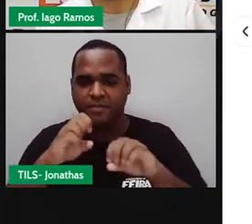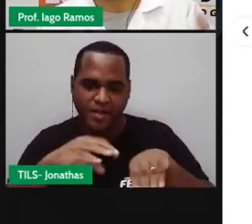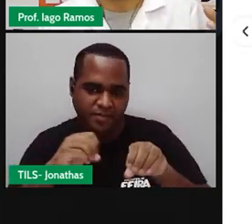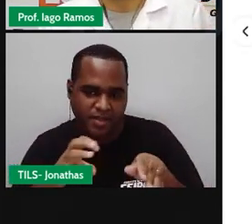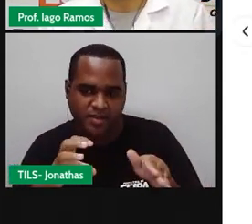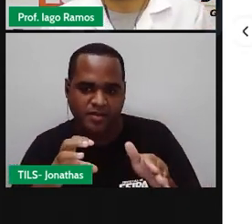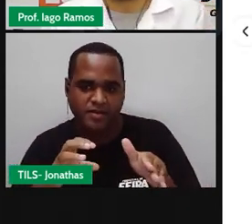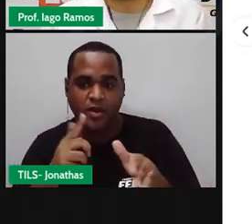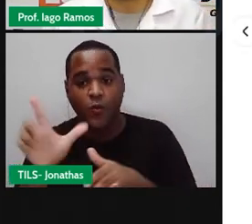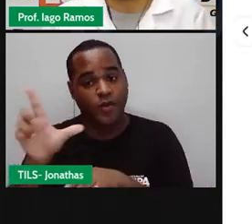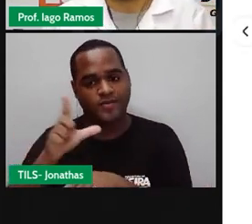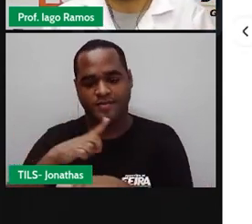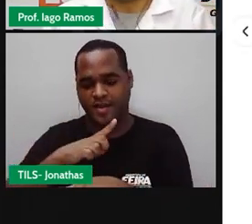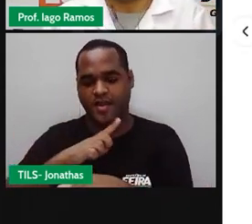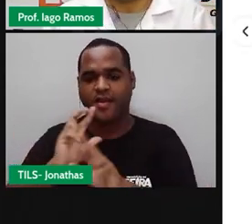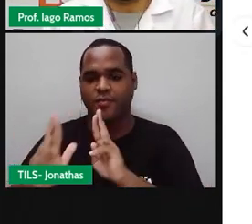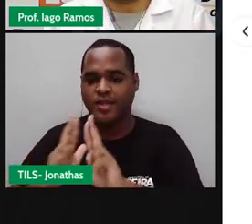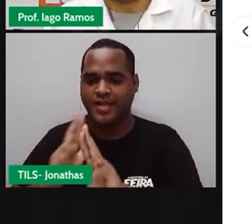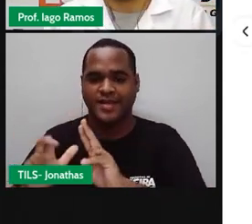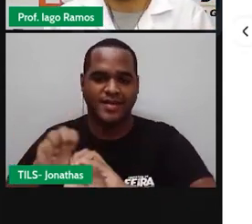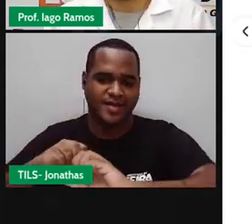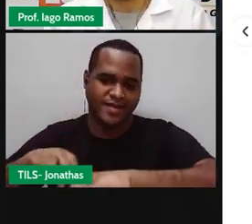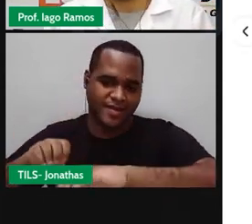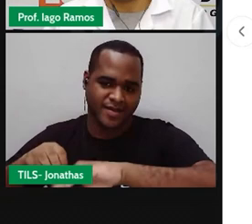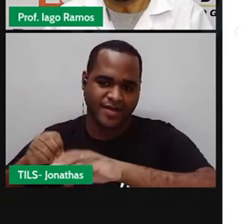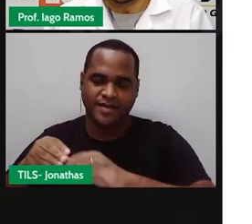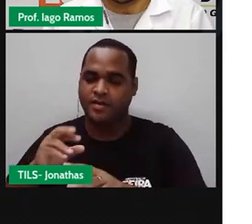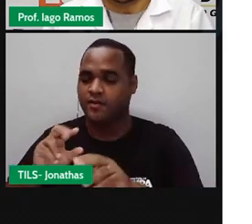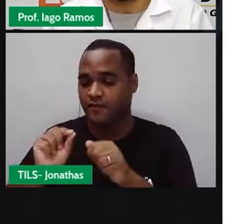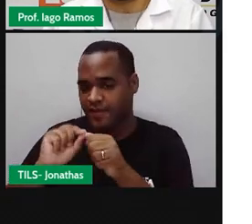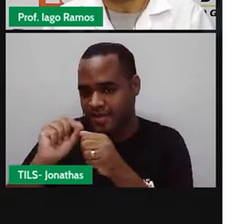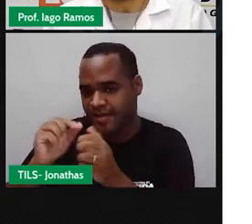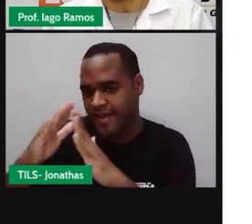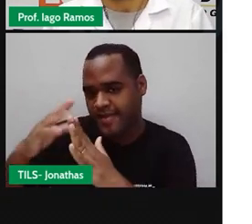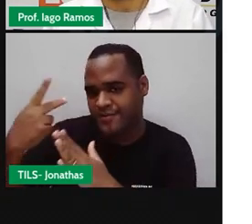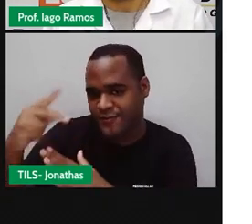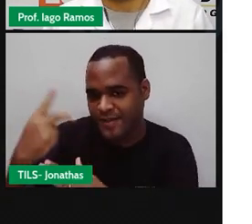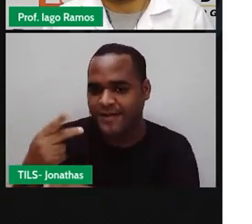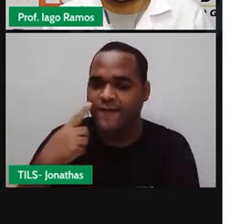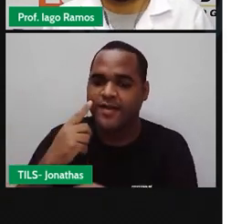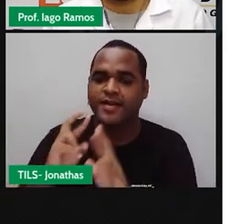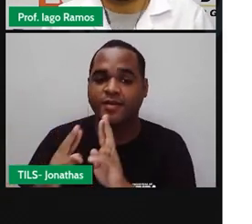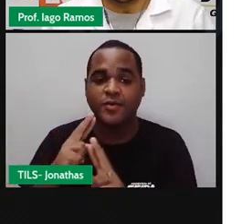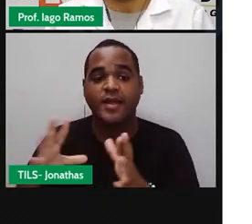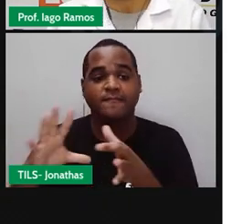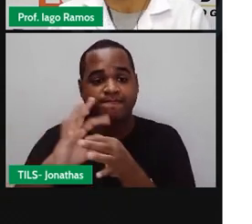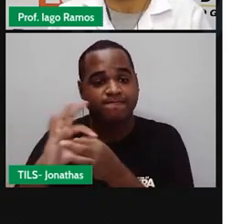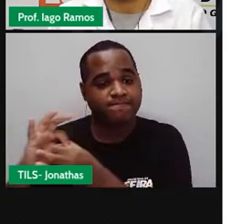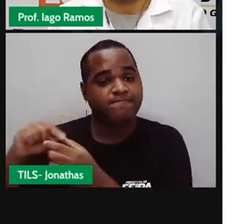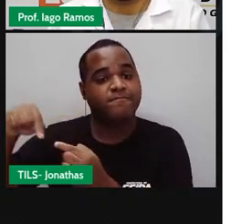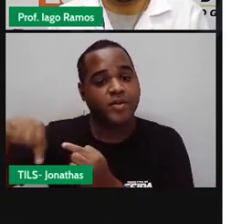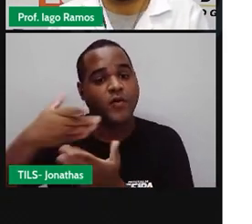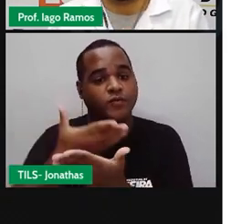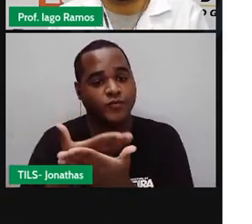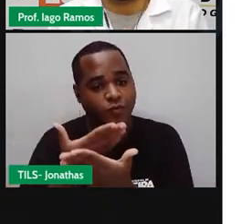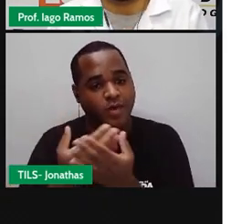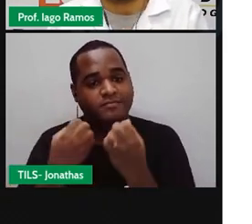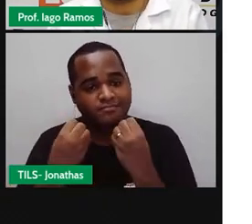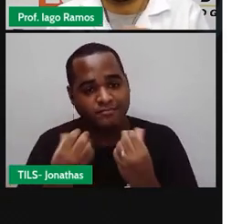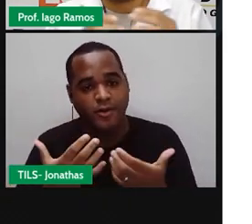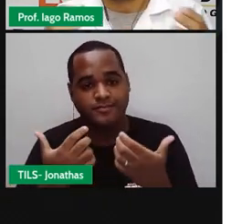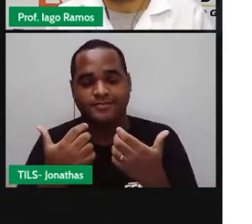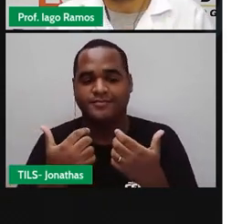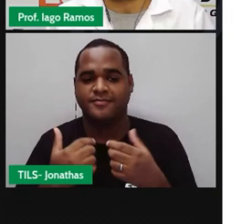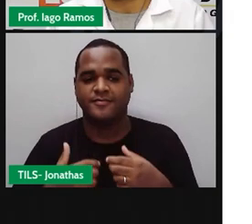ser um link para você praticar, são exercícios para você fazer, tá bom? Em relação a isso que a gente acabou de